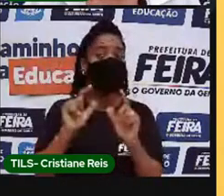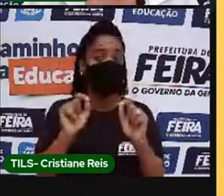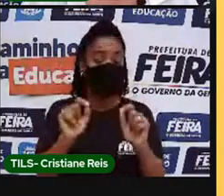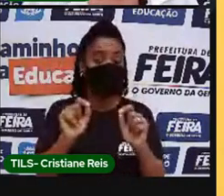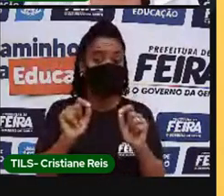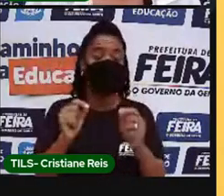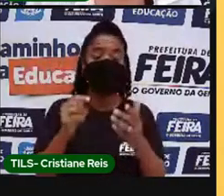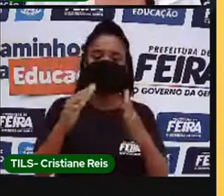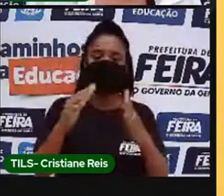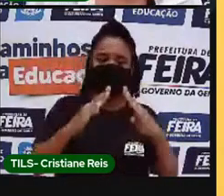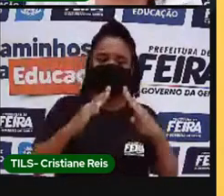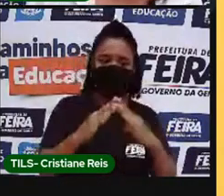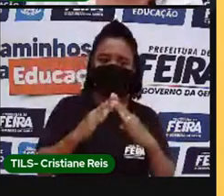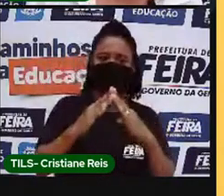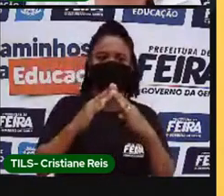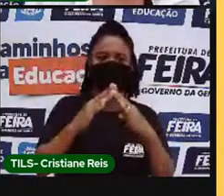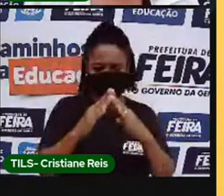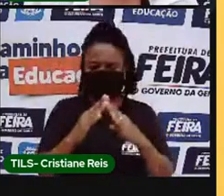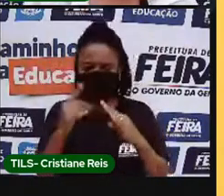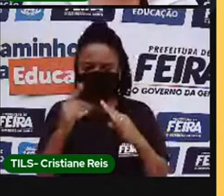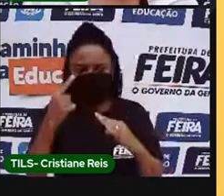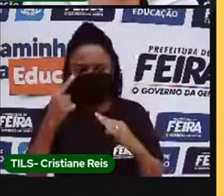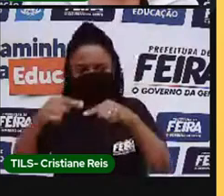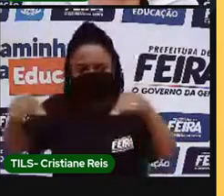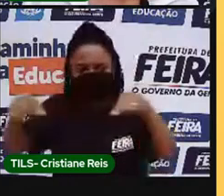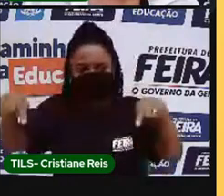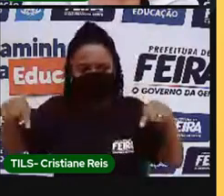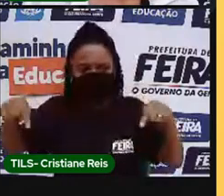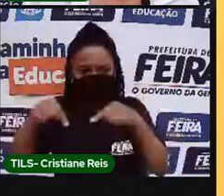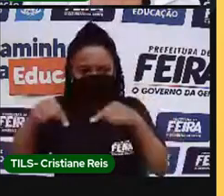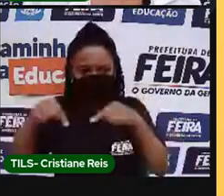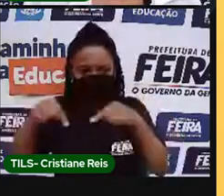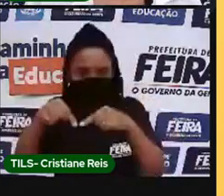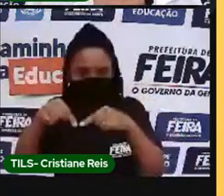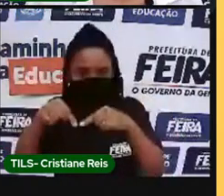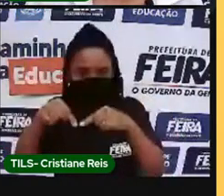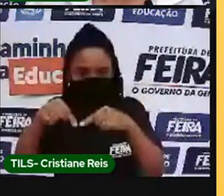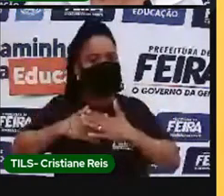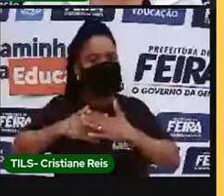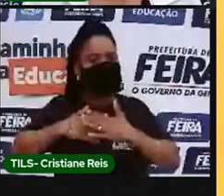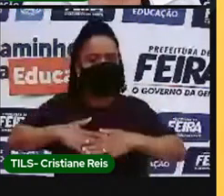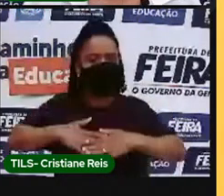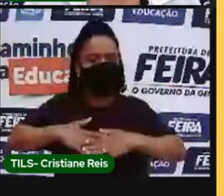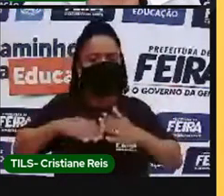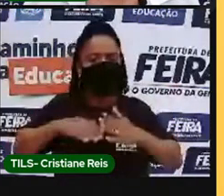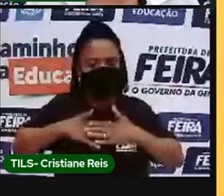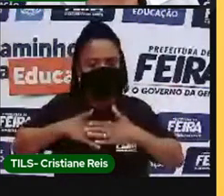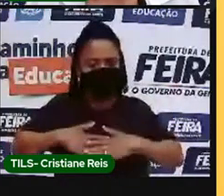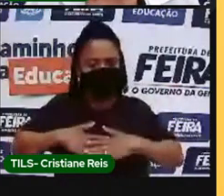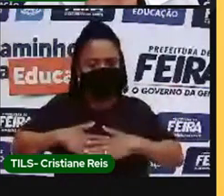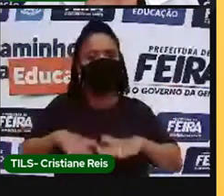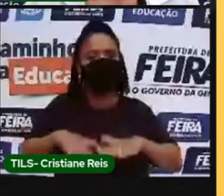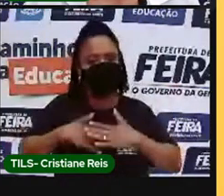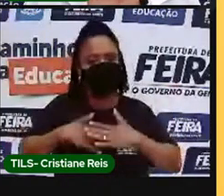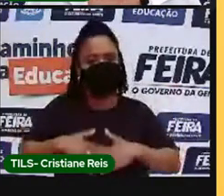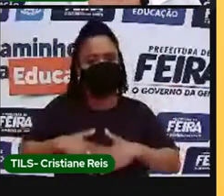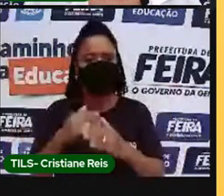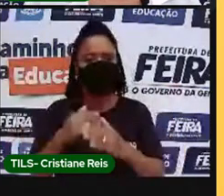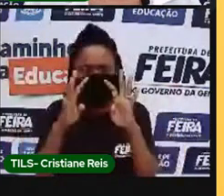possível, um lugar mais tranquilo na sua casa, de modo que você consiga se concentrar na aula,